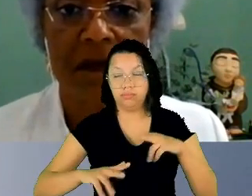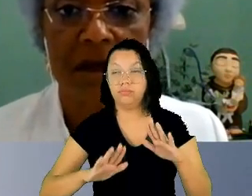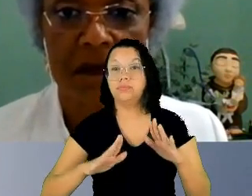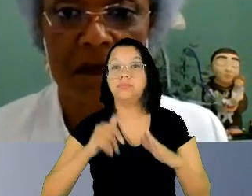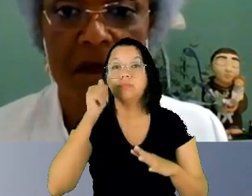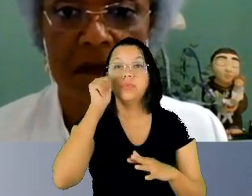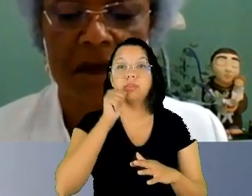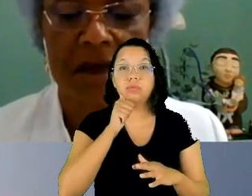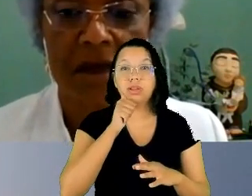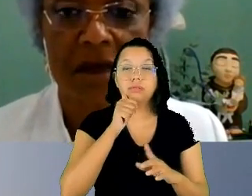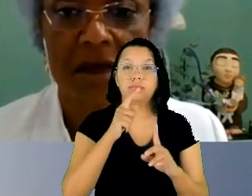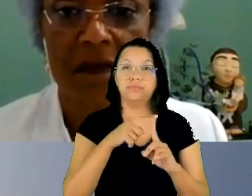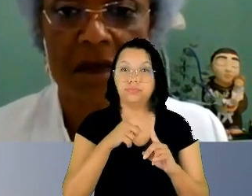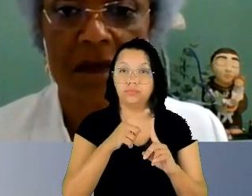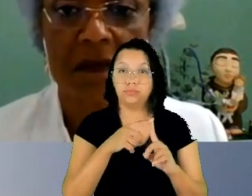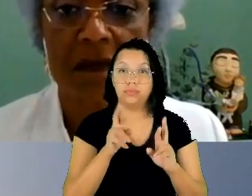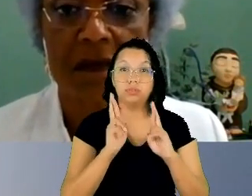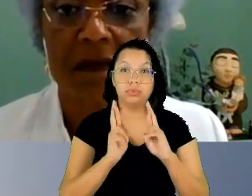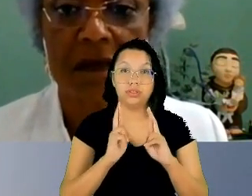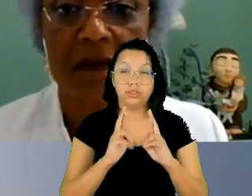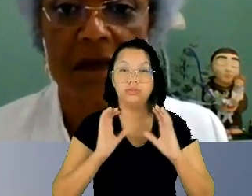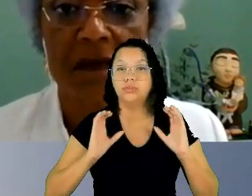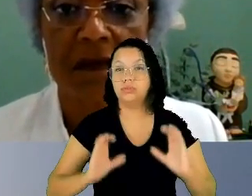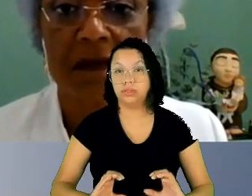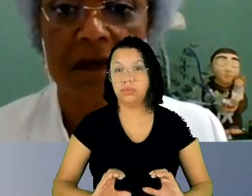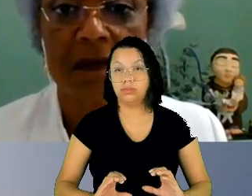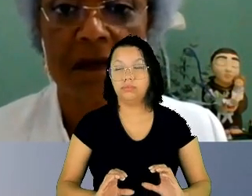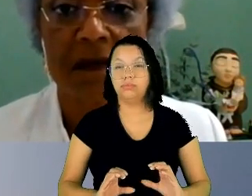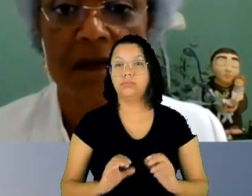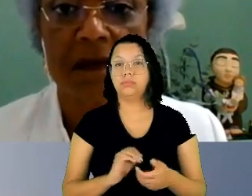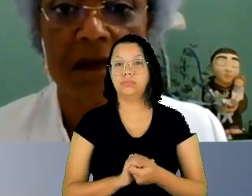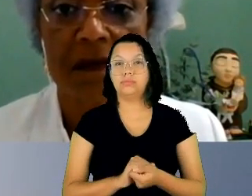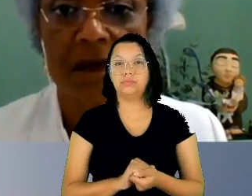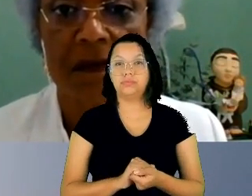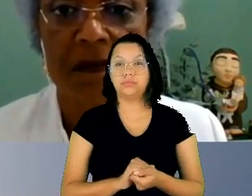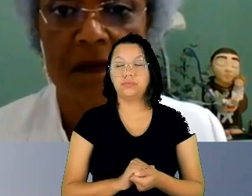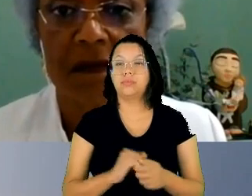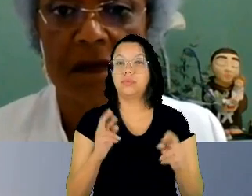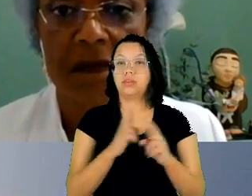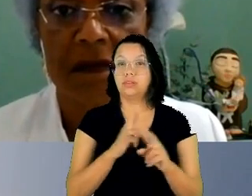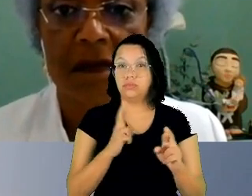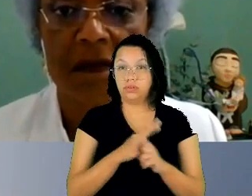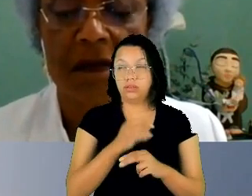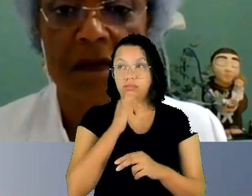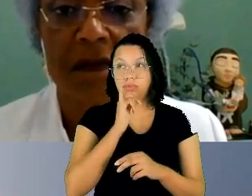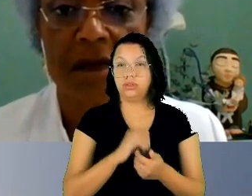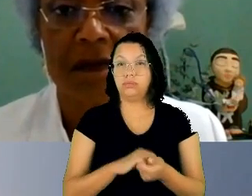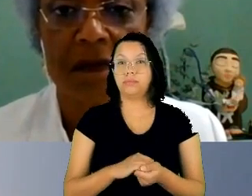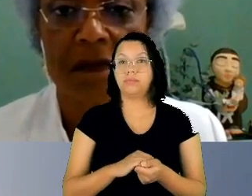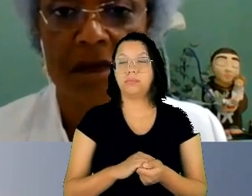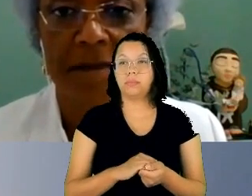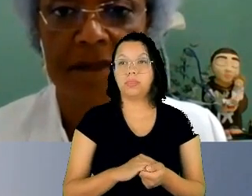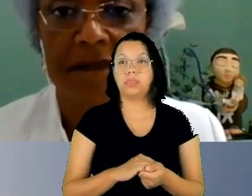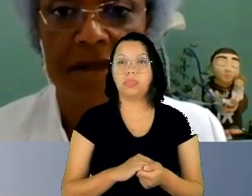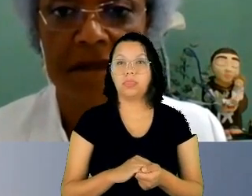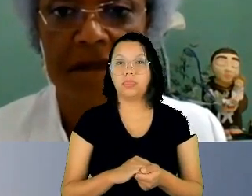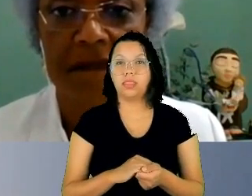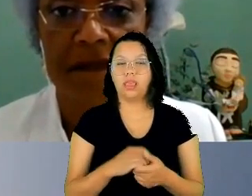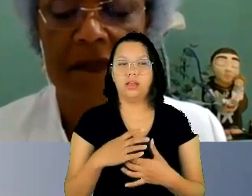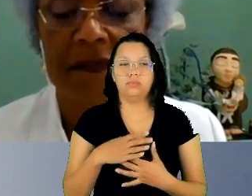comportamento expectativas de comportamento relacionadas por exemplo ao recato e à decência que não são exigidos dos homens